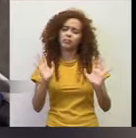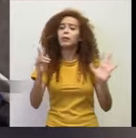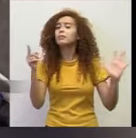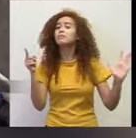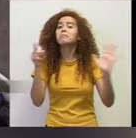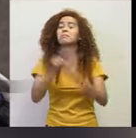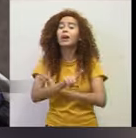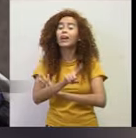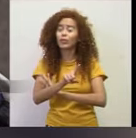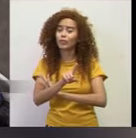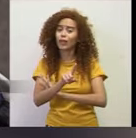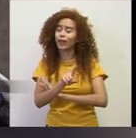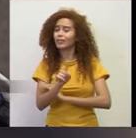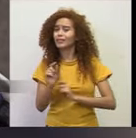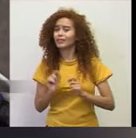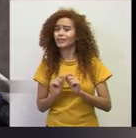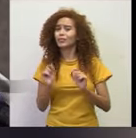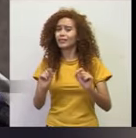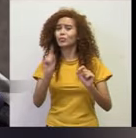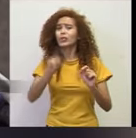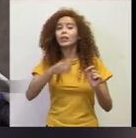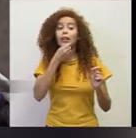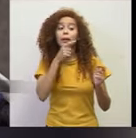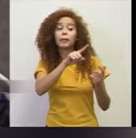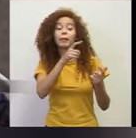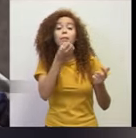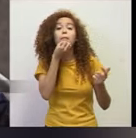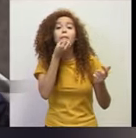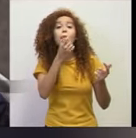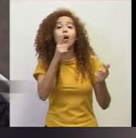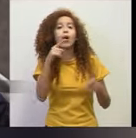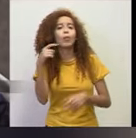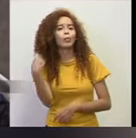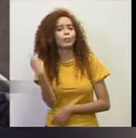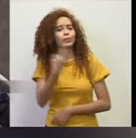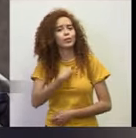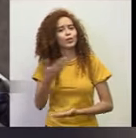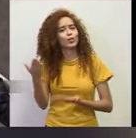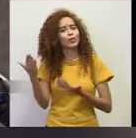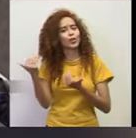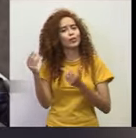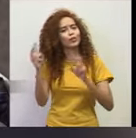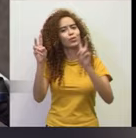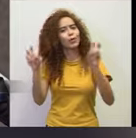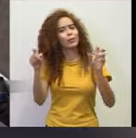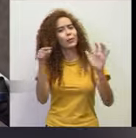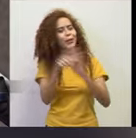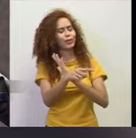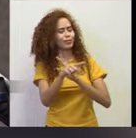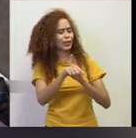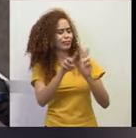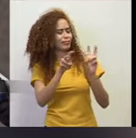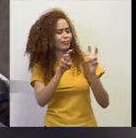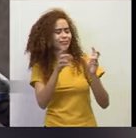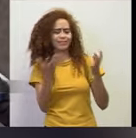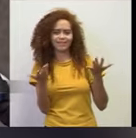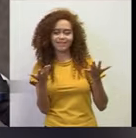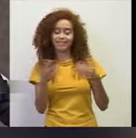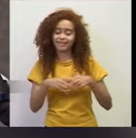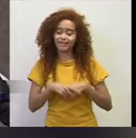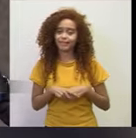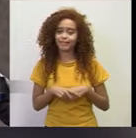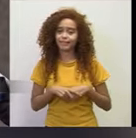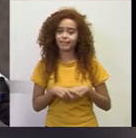pergunta fica no ar. O que é que se extrai de bom para os nossos jovens numa questão como essa? É, portanto,